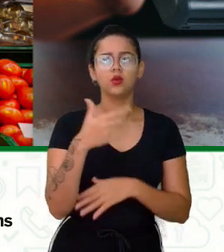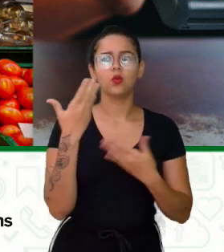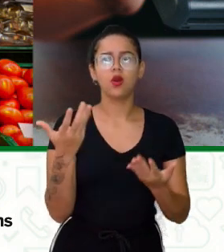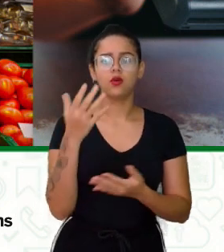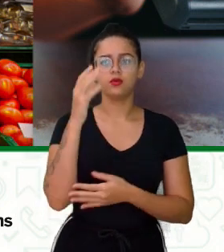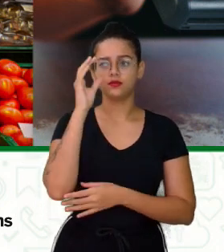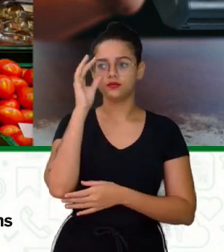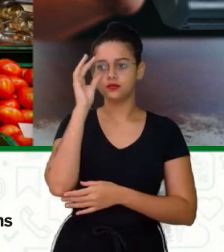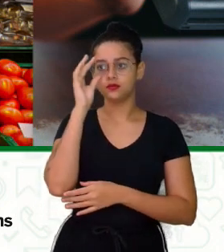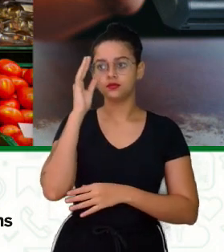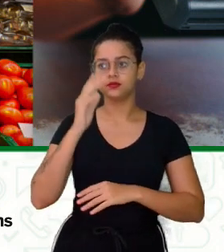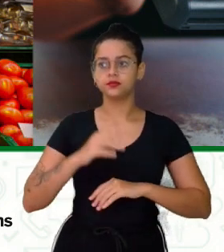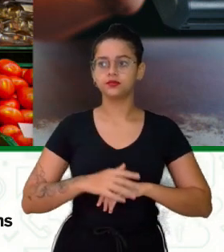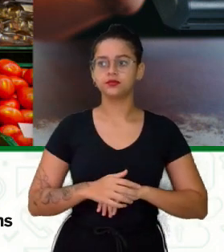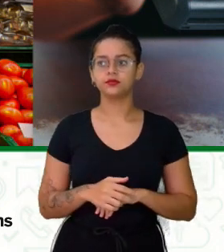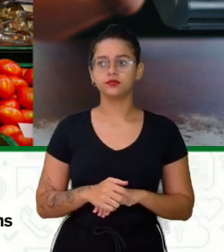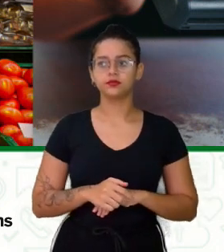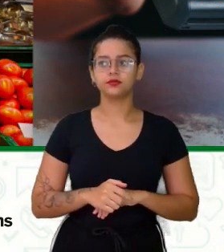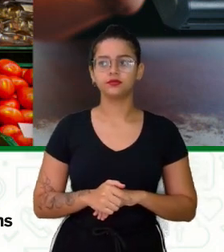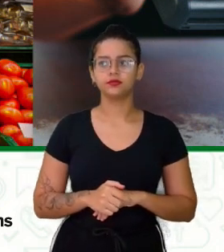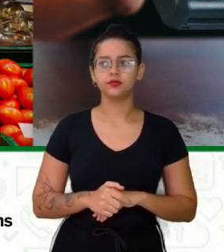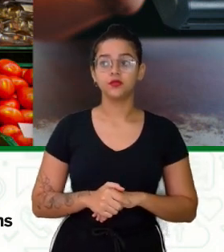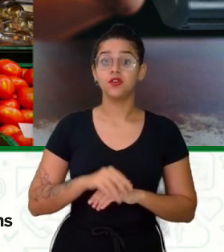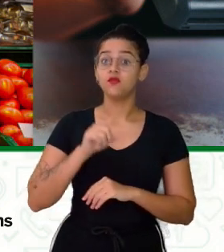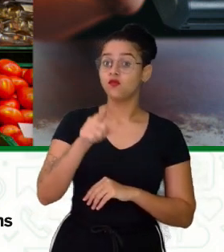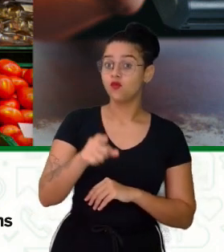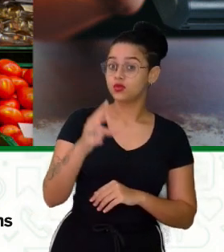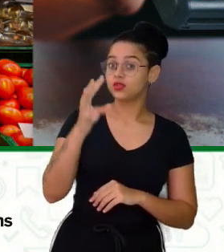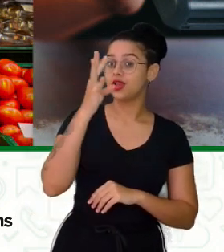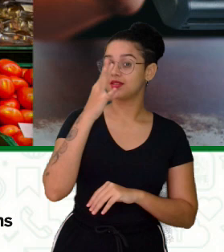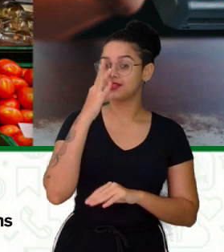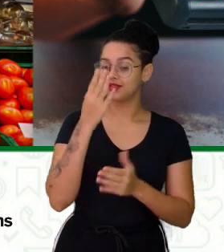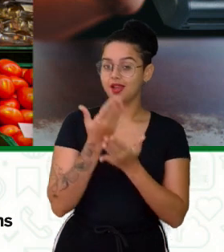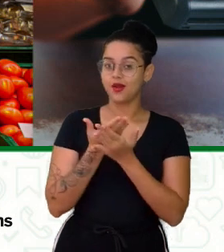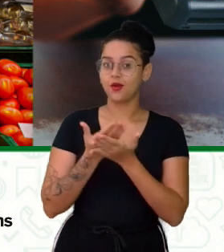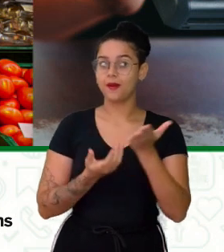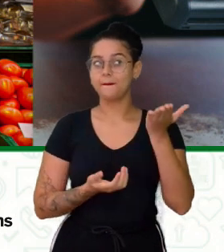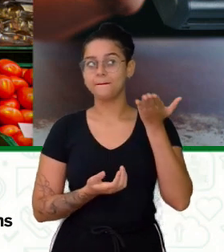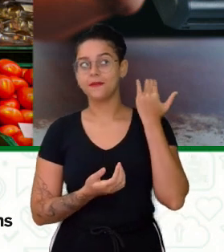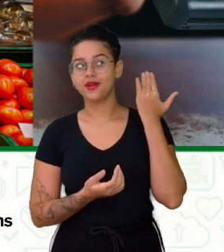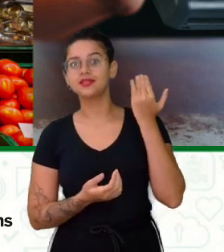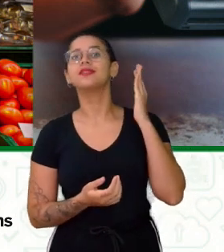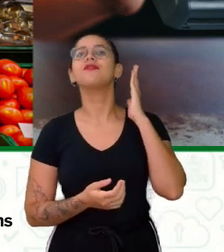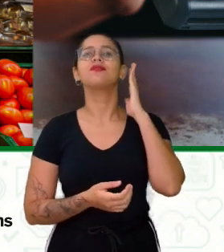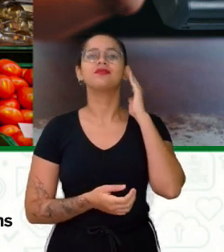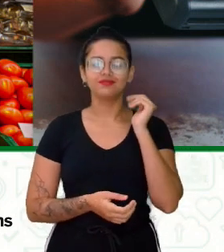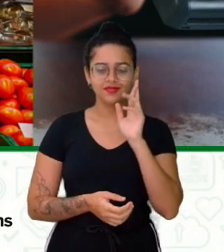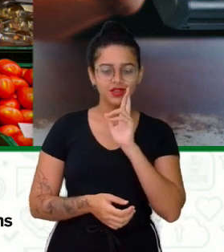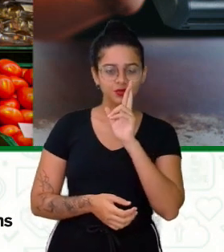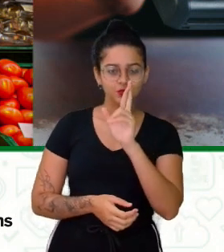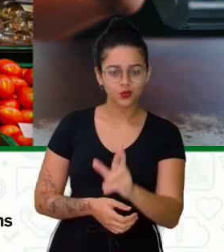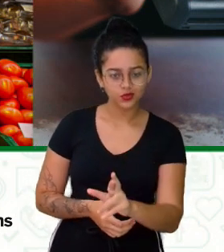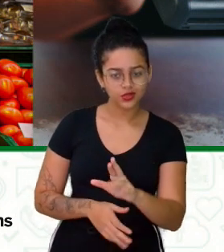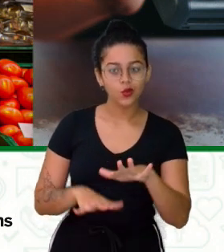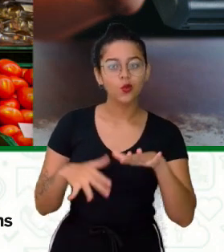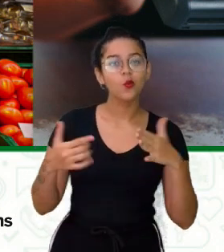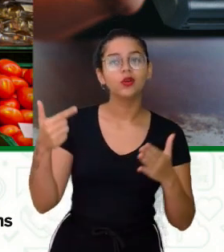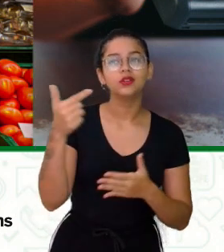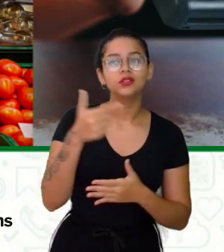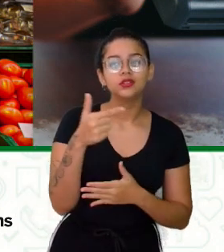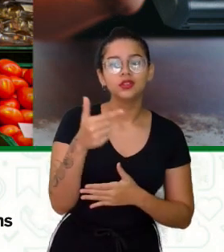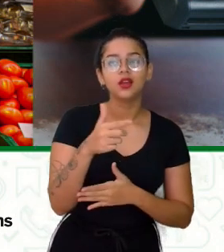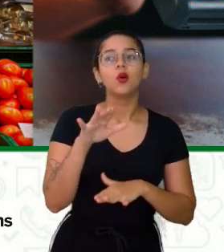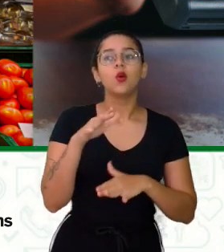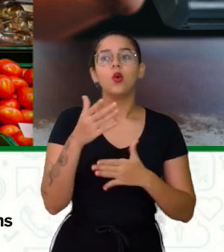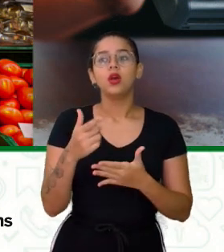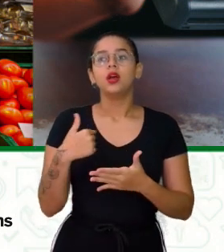secundário Aí você que assistiu a nossa aula passada Vai saber que o setor secundário É quando a